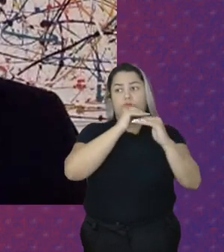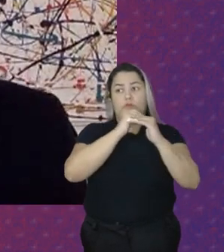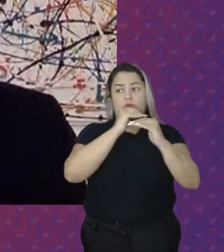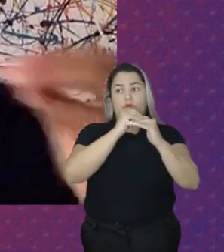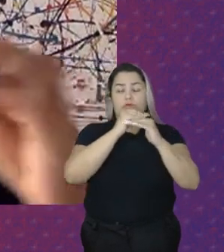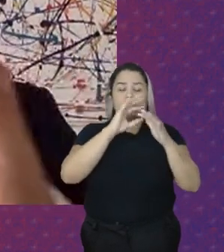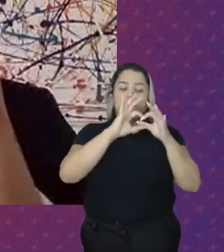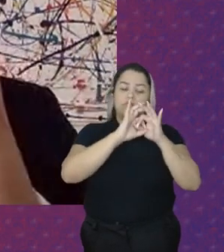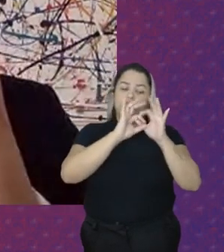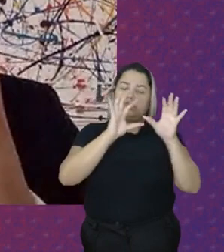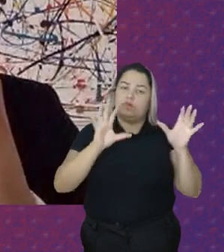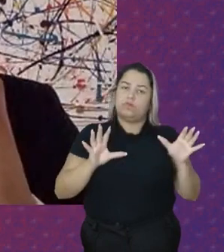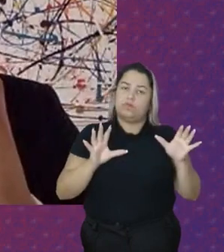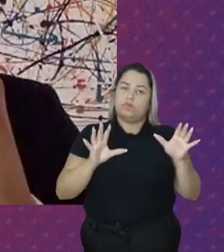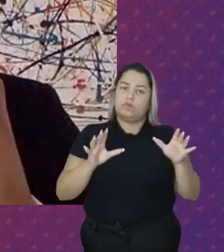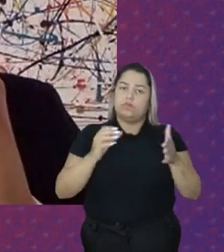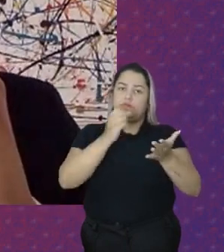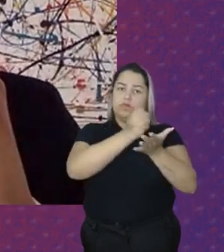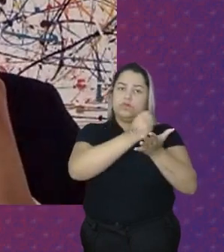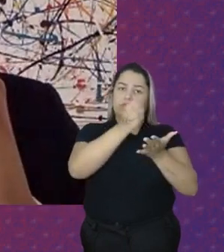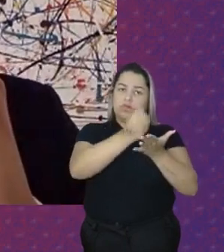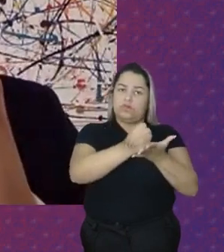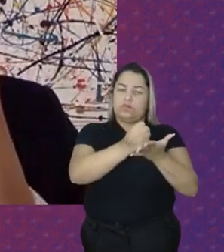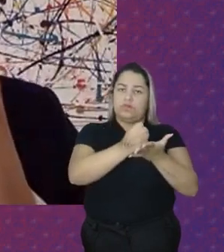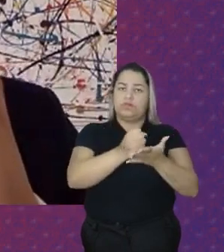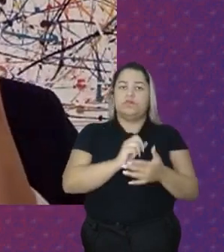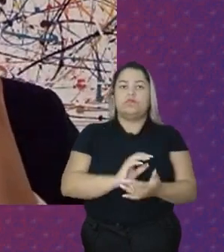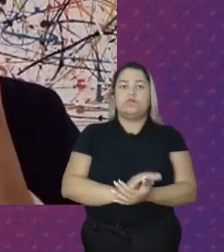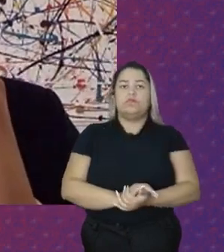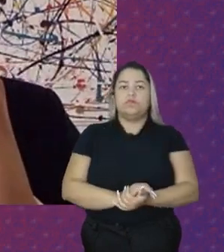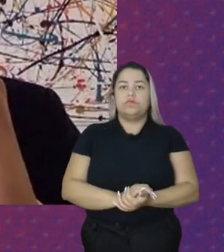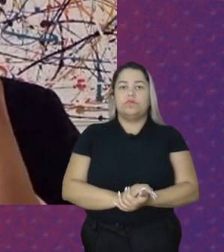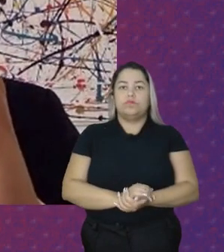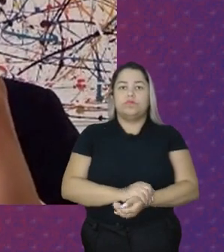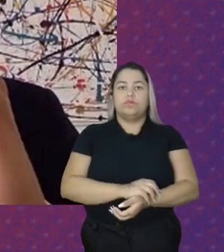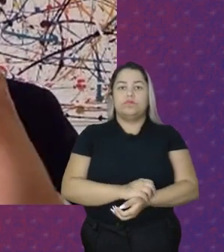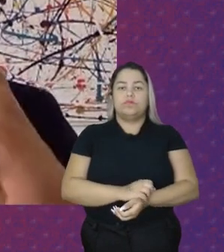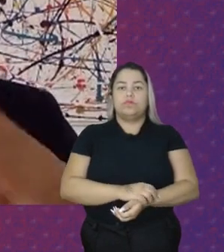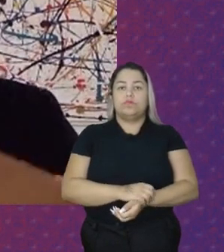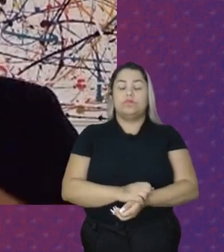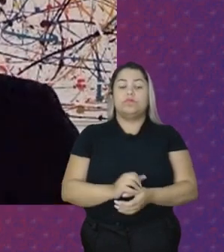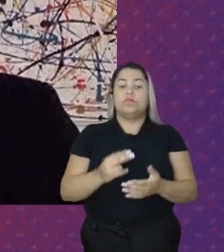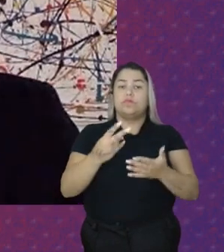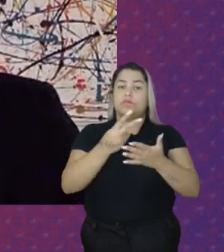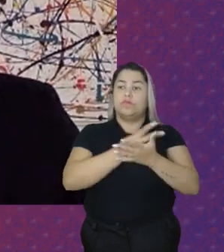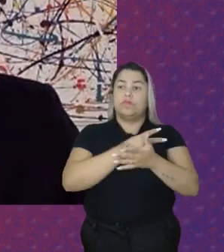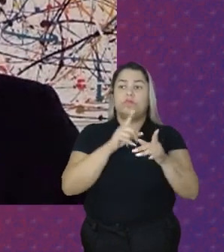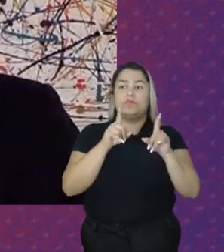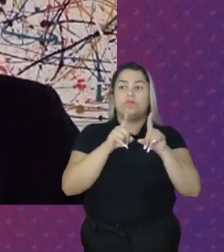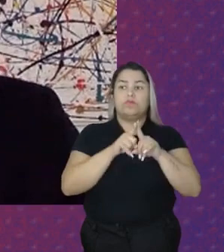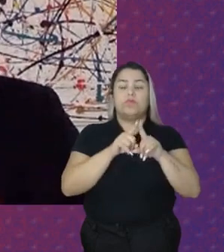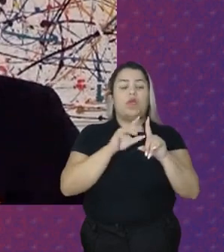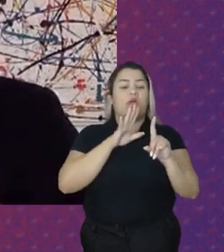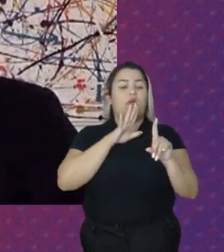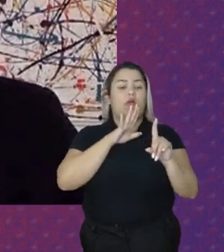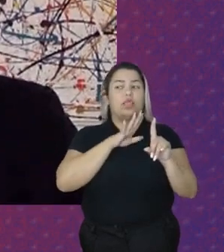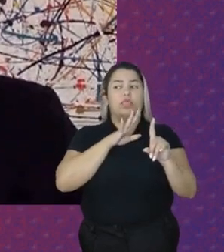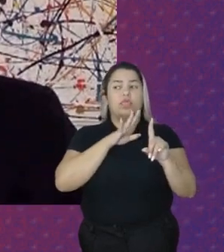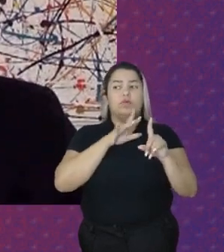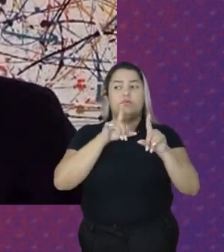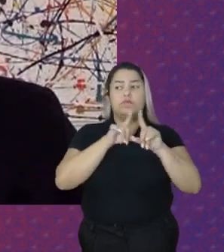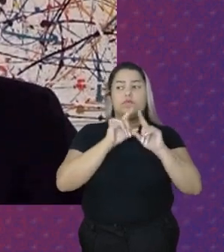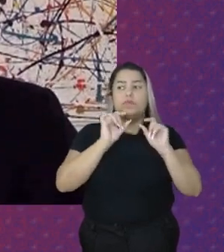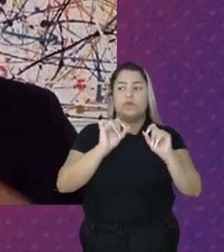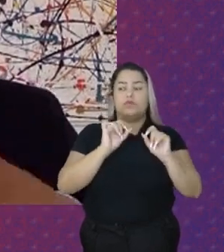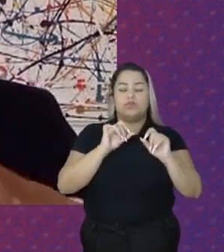liberdade Das partes Contratantes De modo Que a submissão Da relação